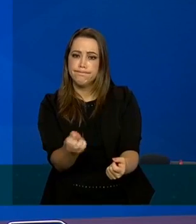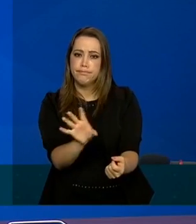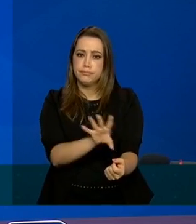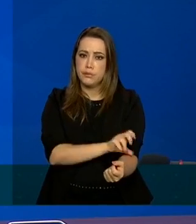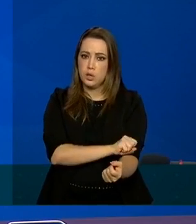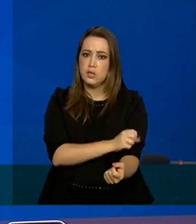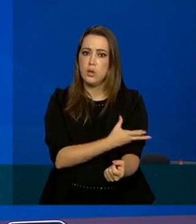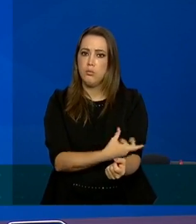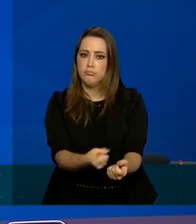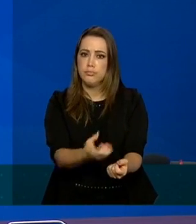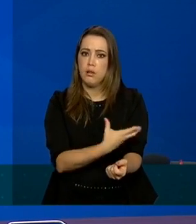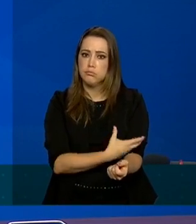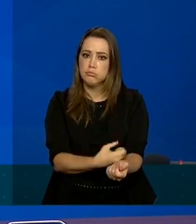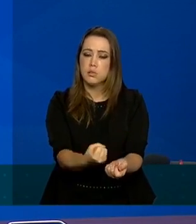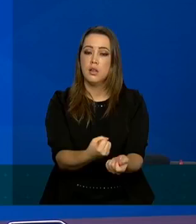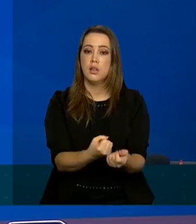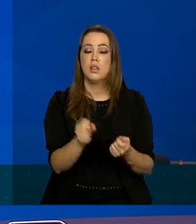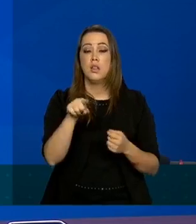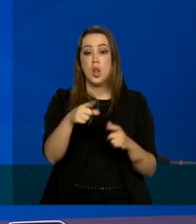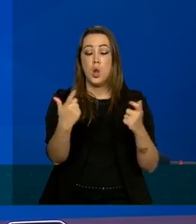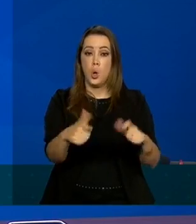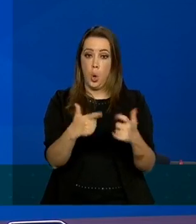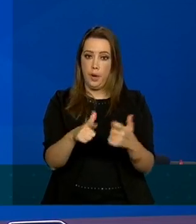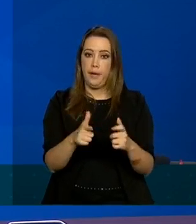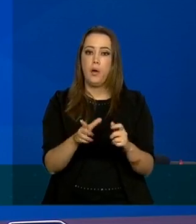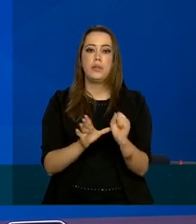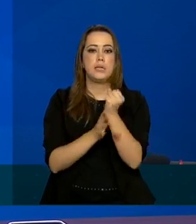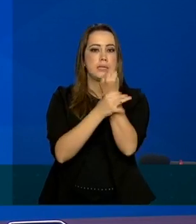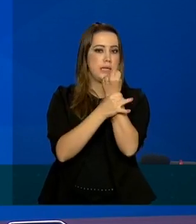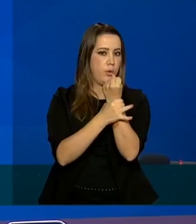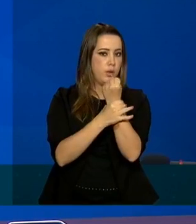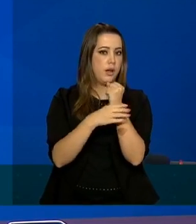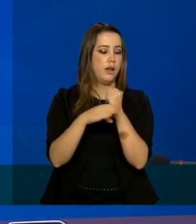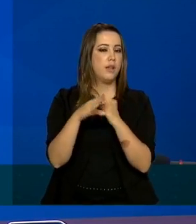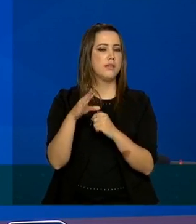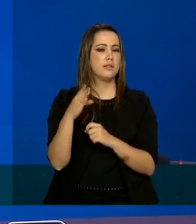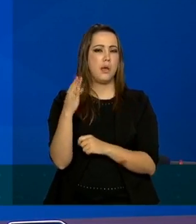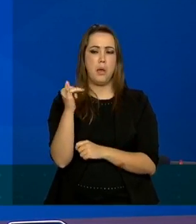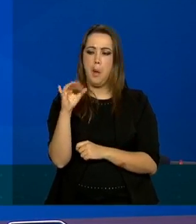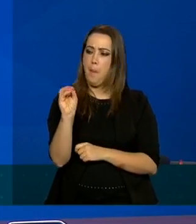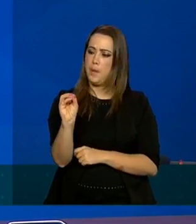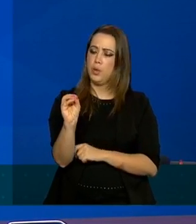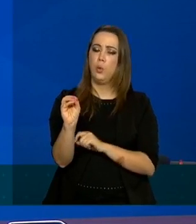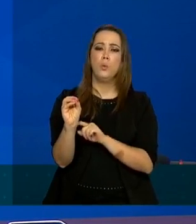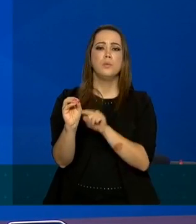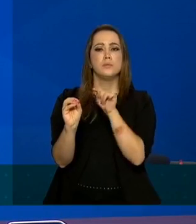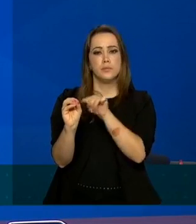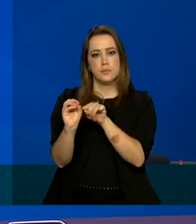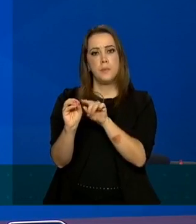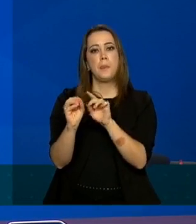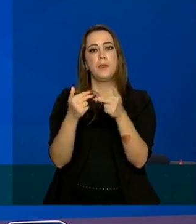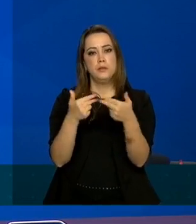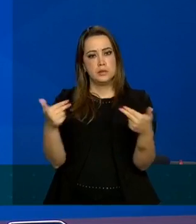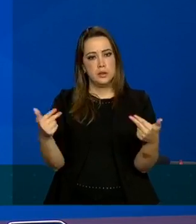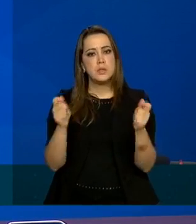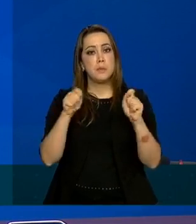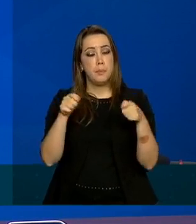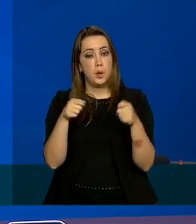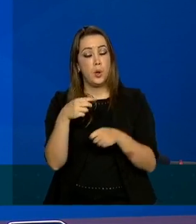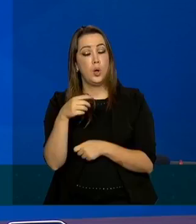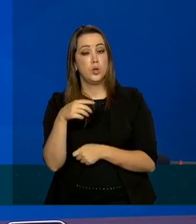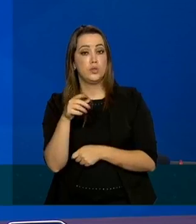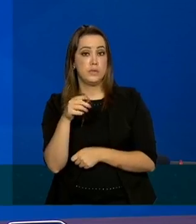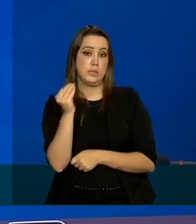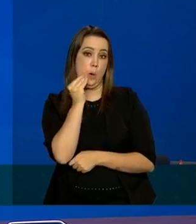condições de biossegurança e tecnologia e equipamentos para realizar o exame de RT-PCR